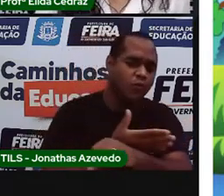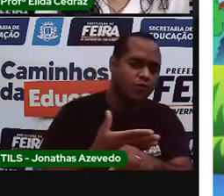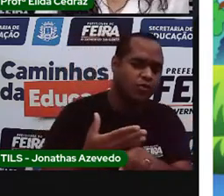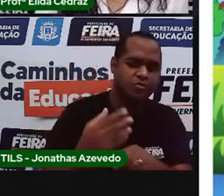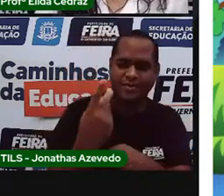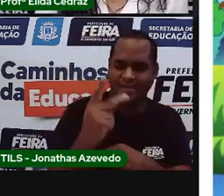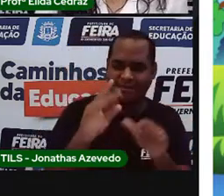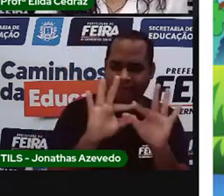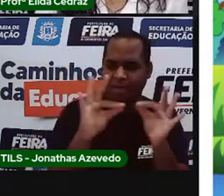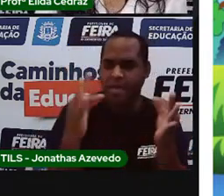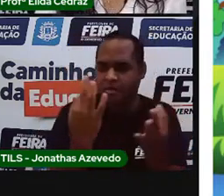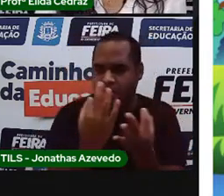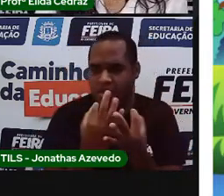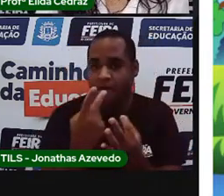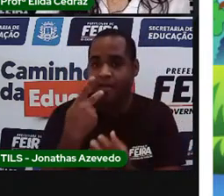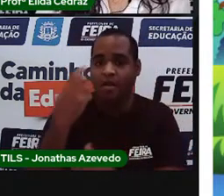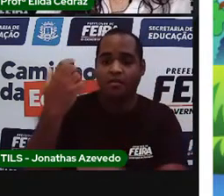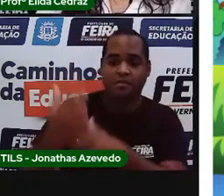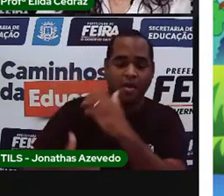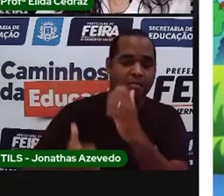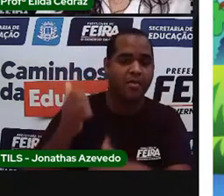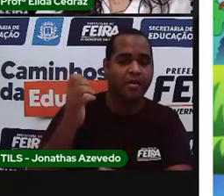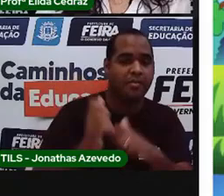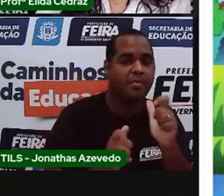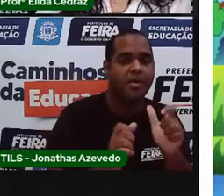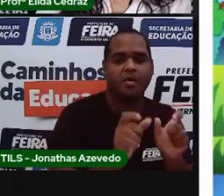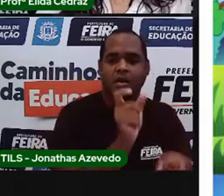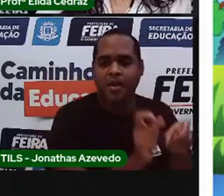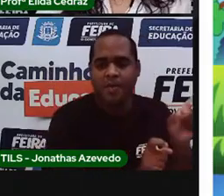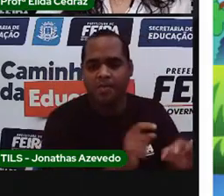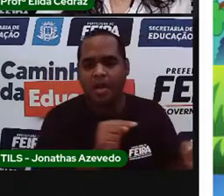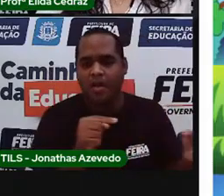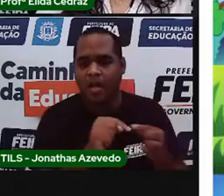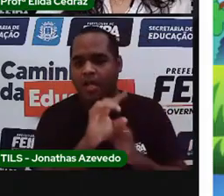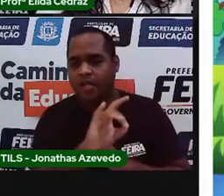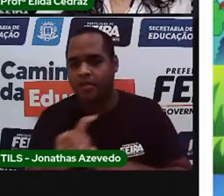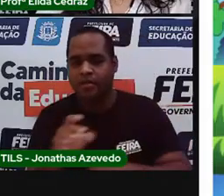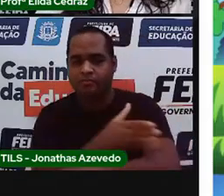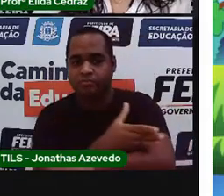tradição da sua família e citar cada costume?